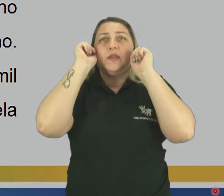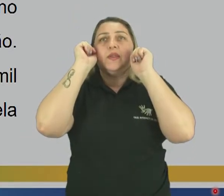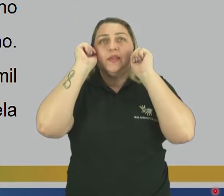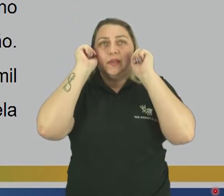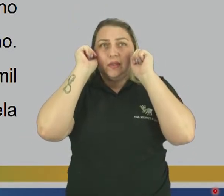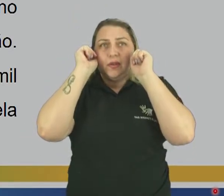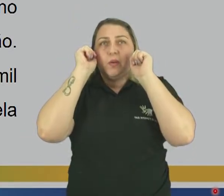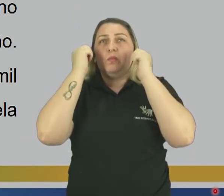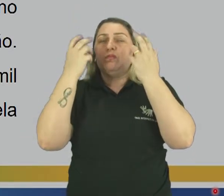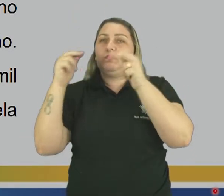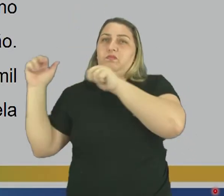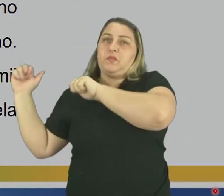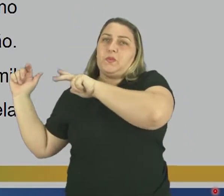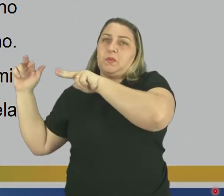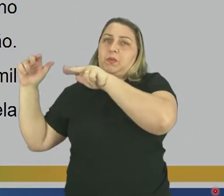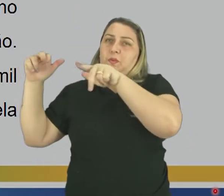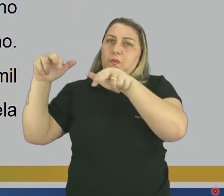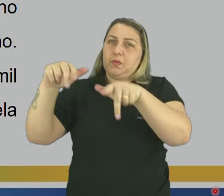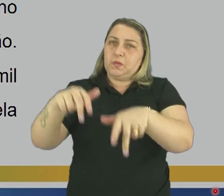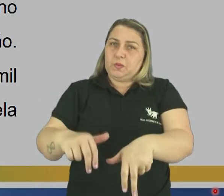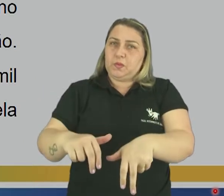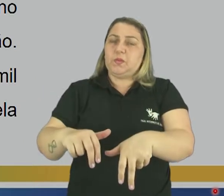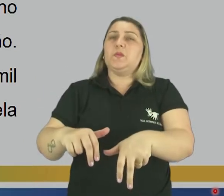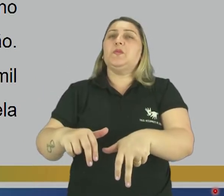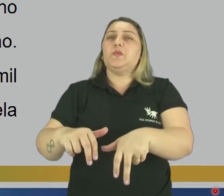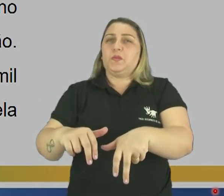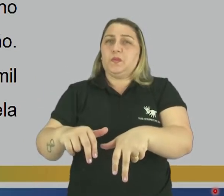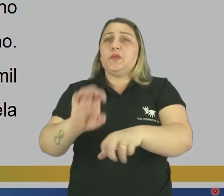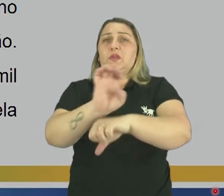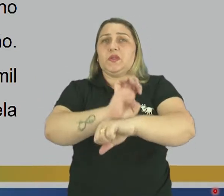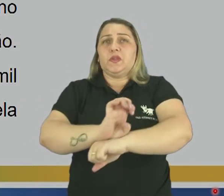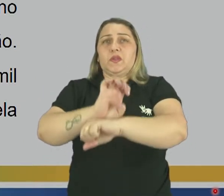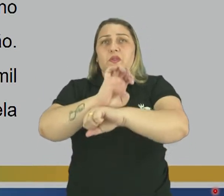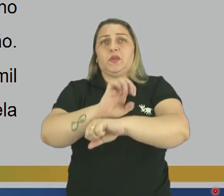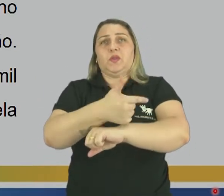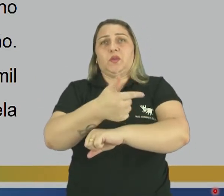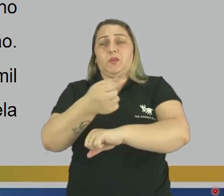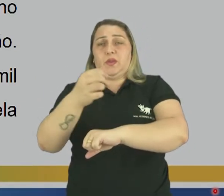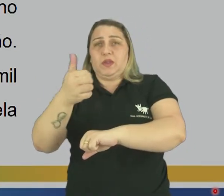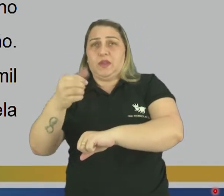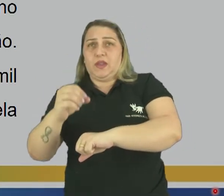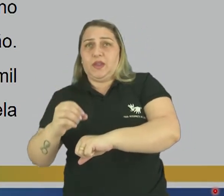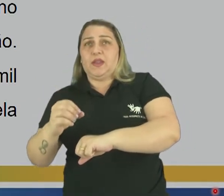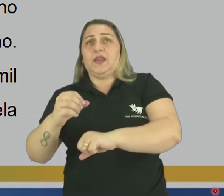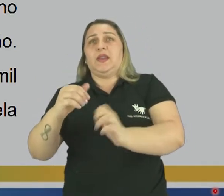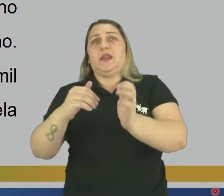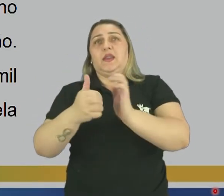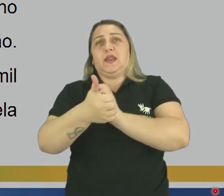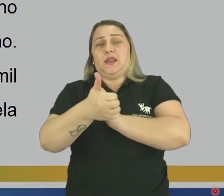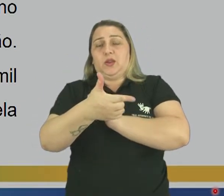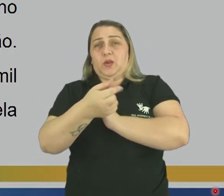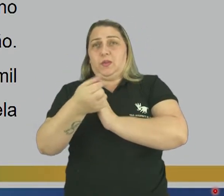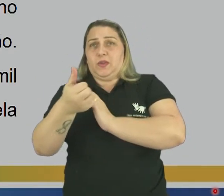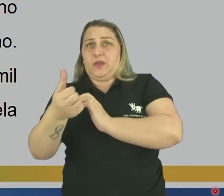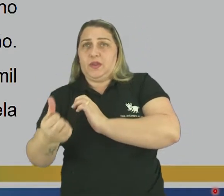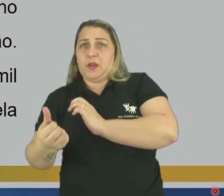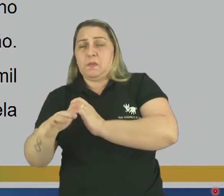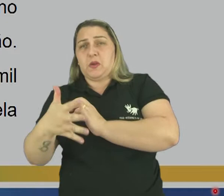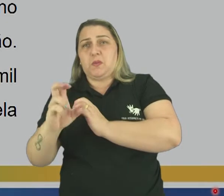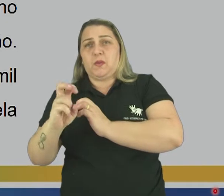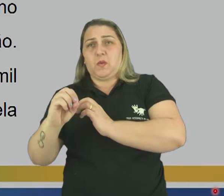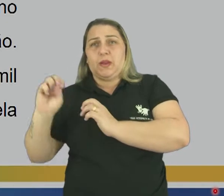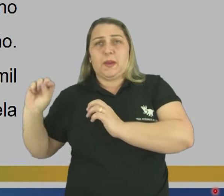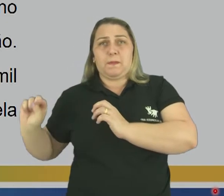rota de imigração. Passaram pelo estado, entre 2010 e 2016, cerca